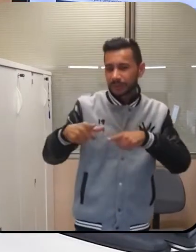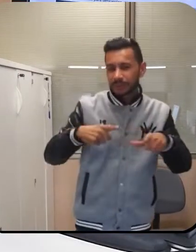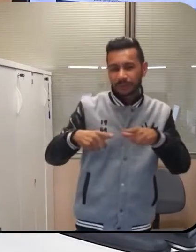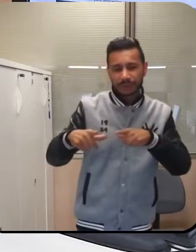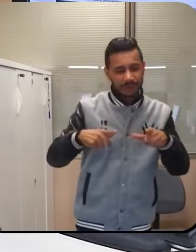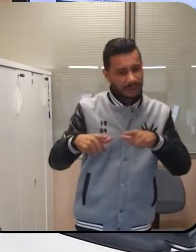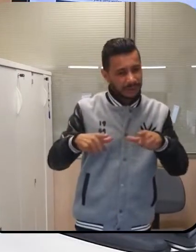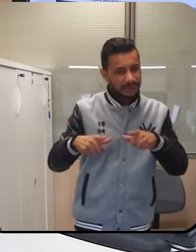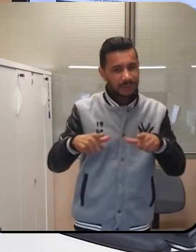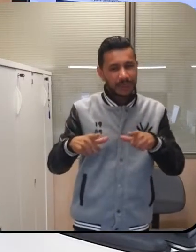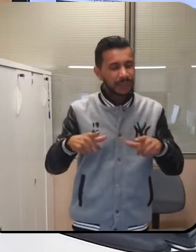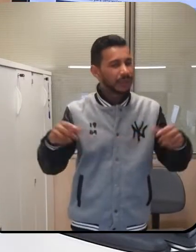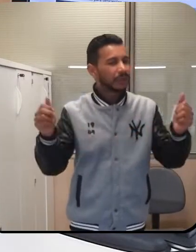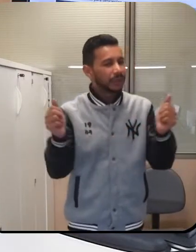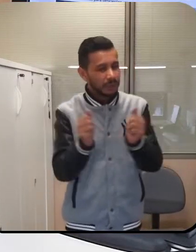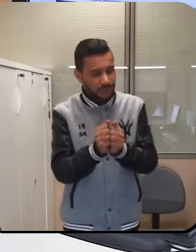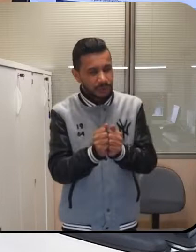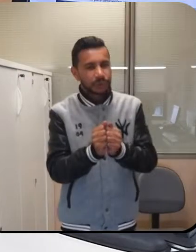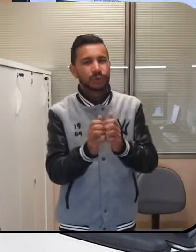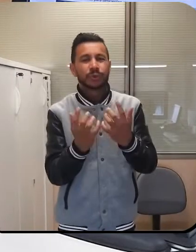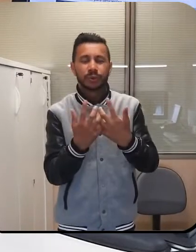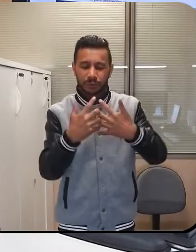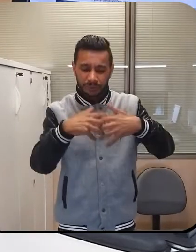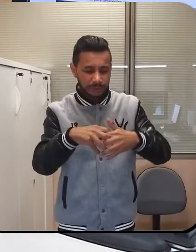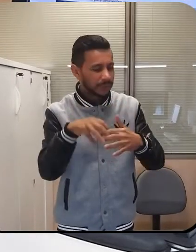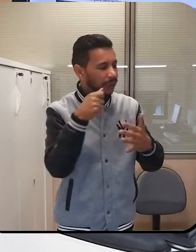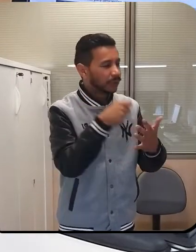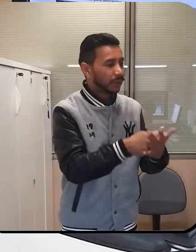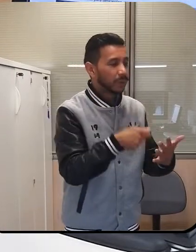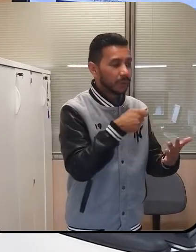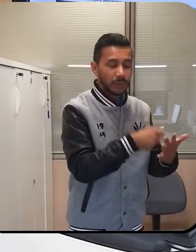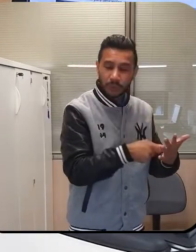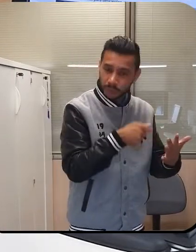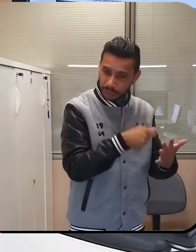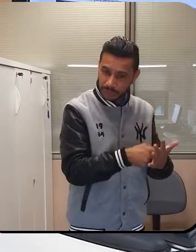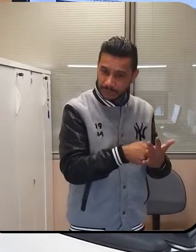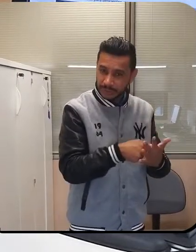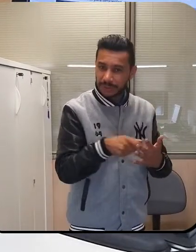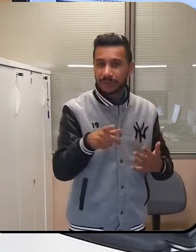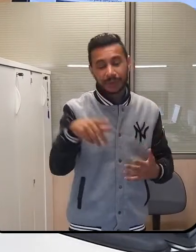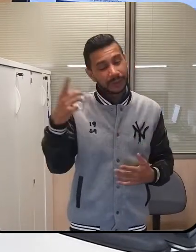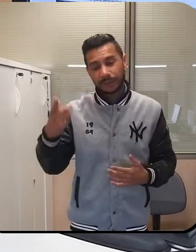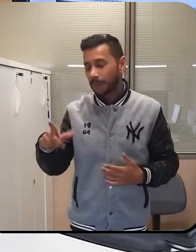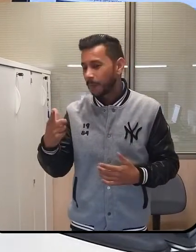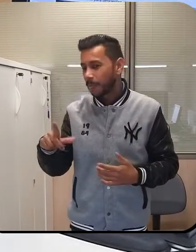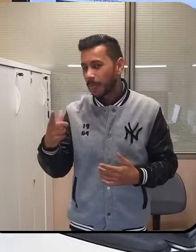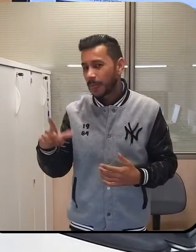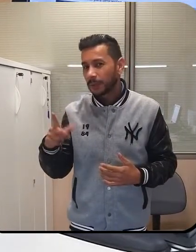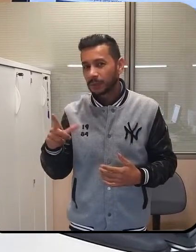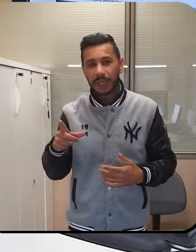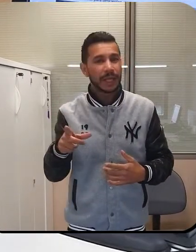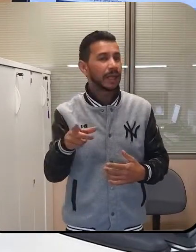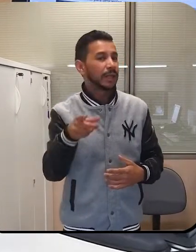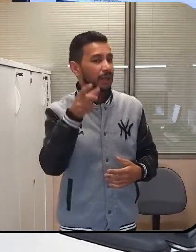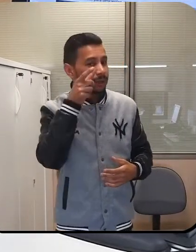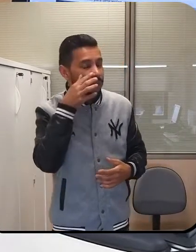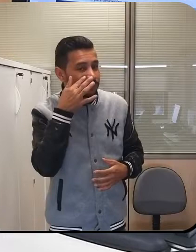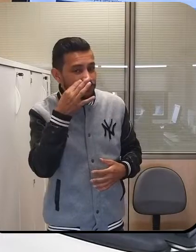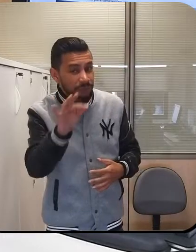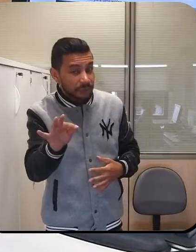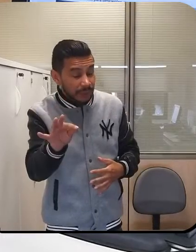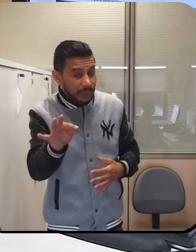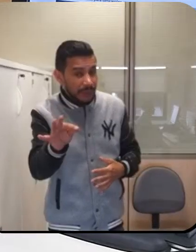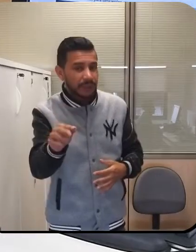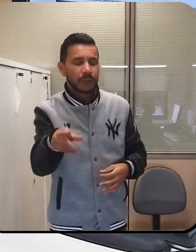articulados com o nosso sindicato. Se você ainda não tem a PLR, fique de olho, esse é um